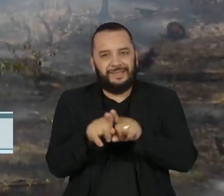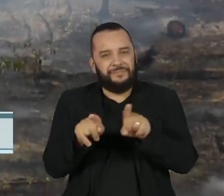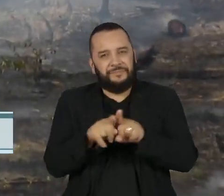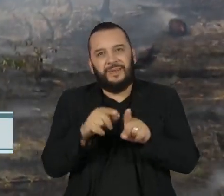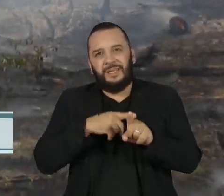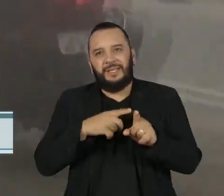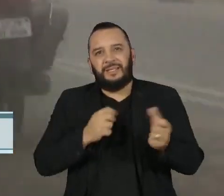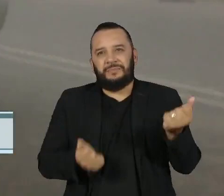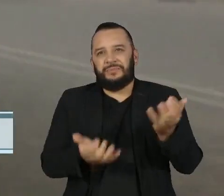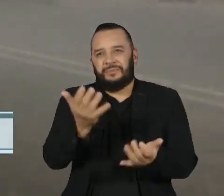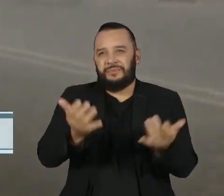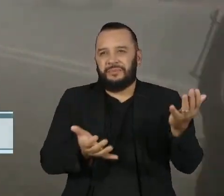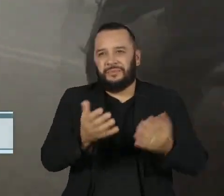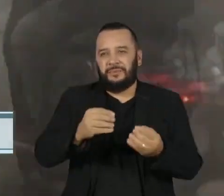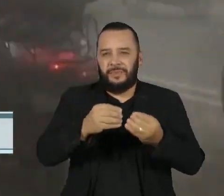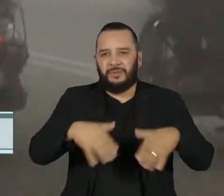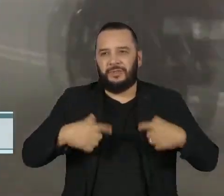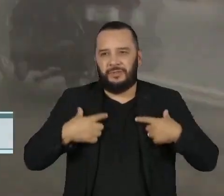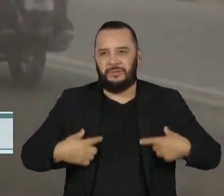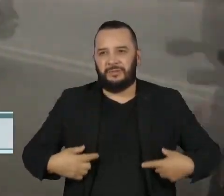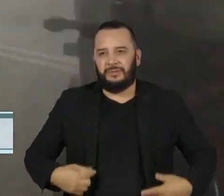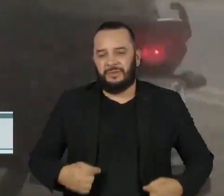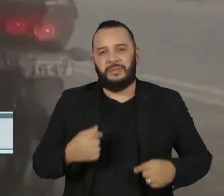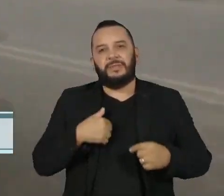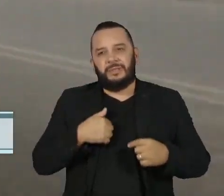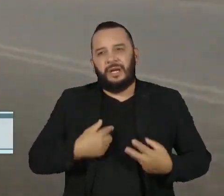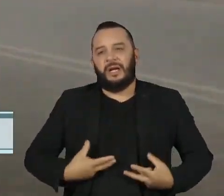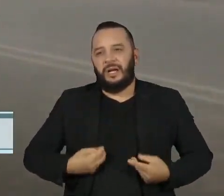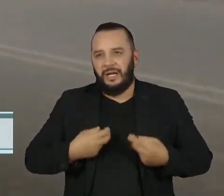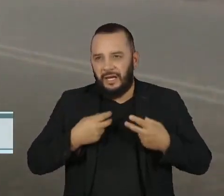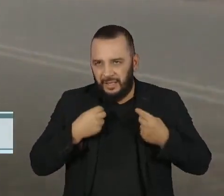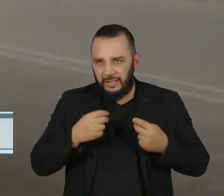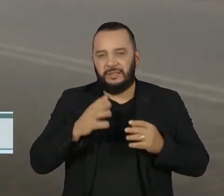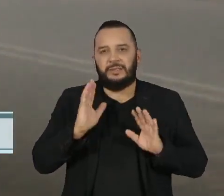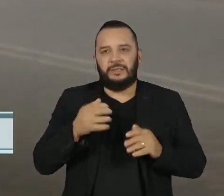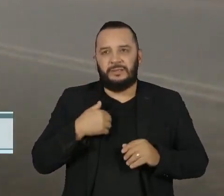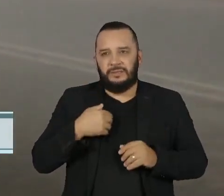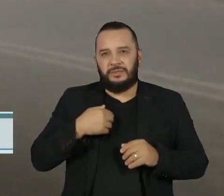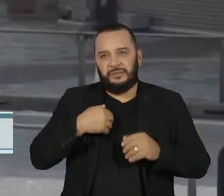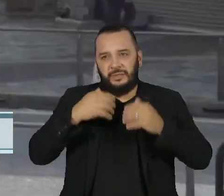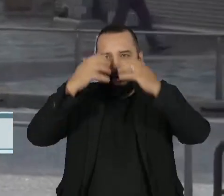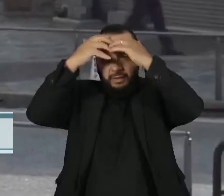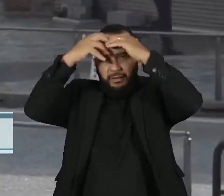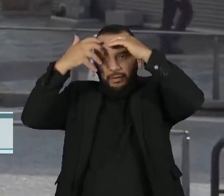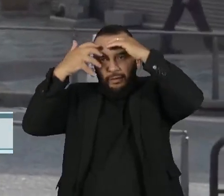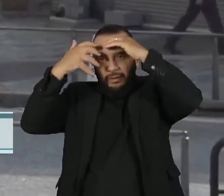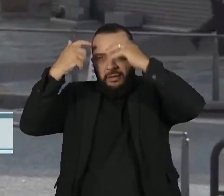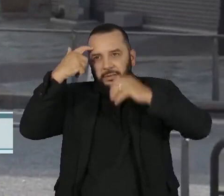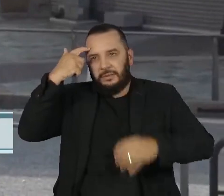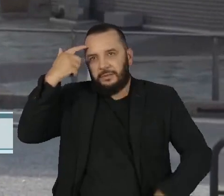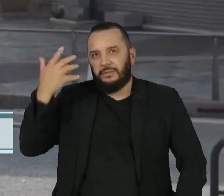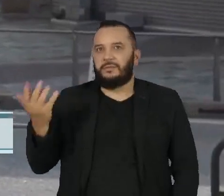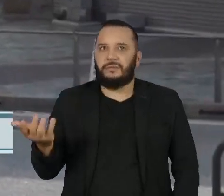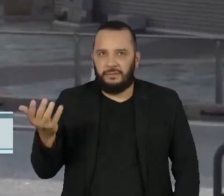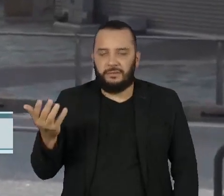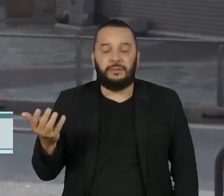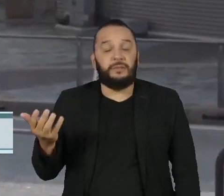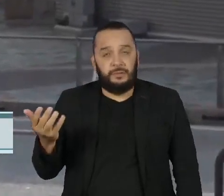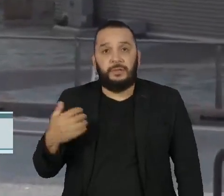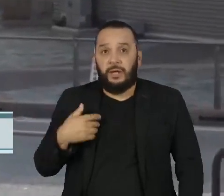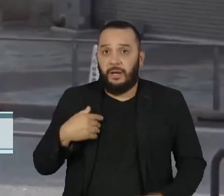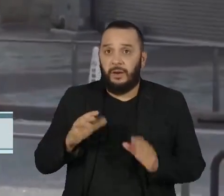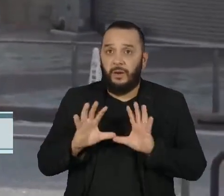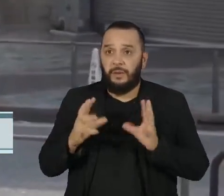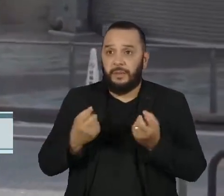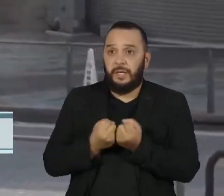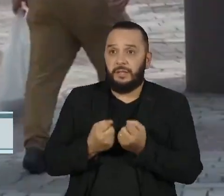pulmonares, cardíacas, derrames, câncer. Segundo a Organização Mundial da Saúde, o ar limpo pode